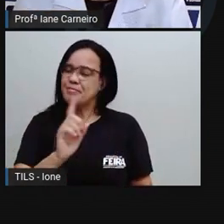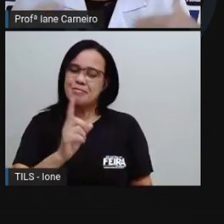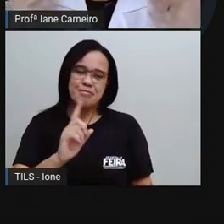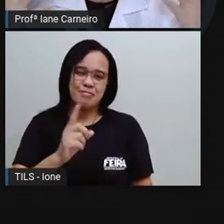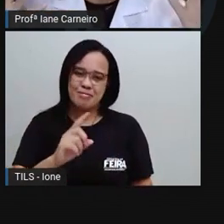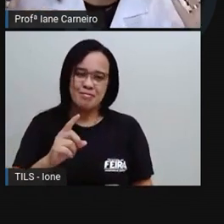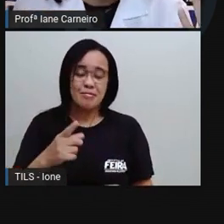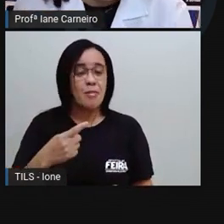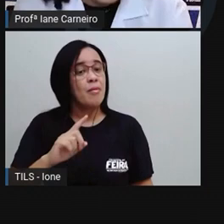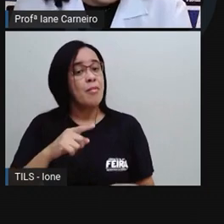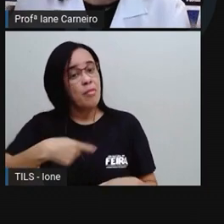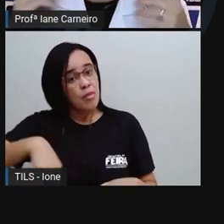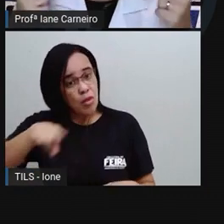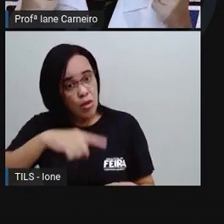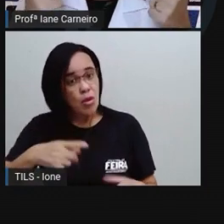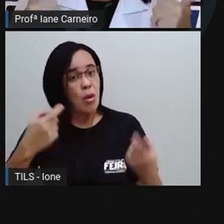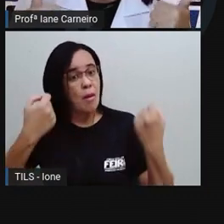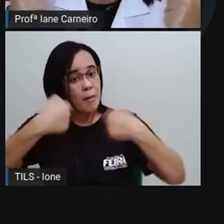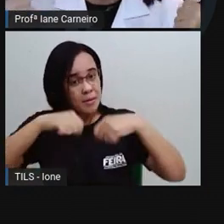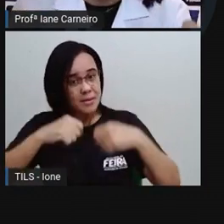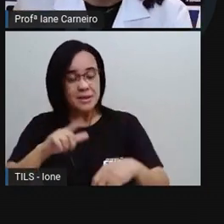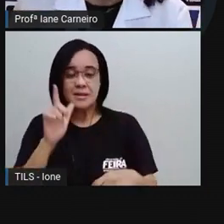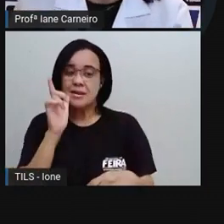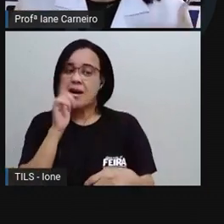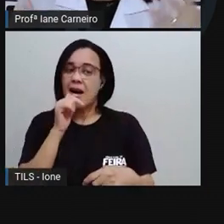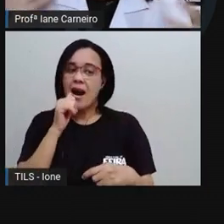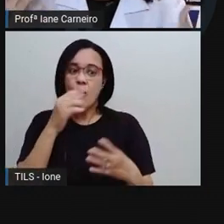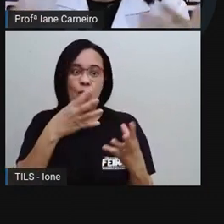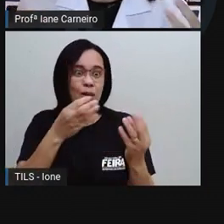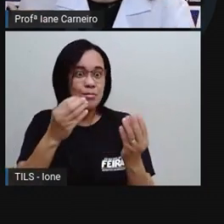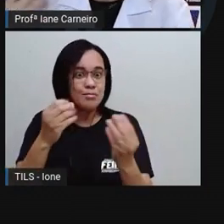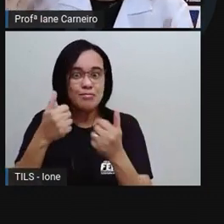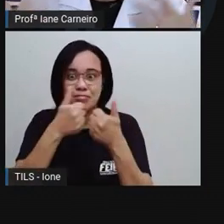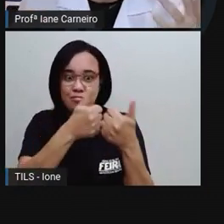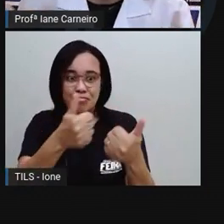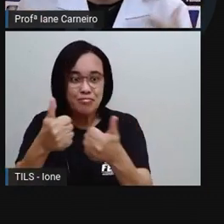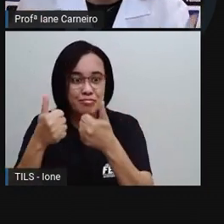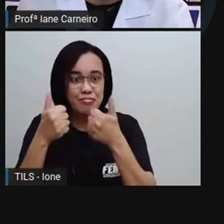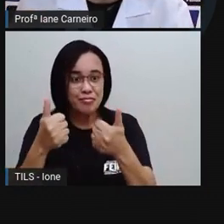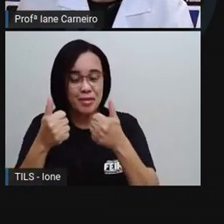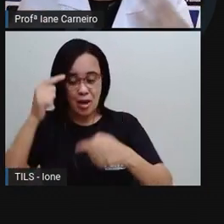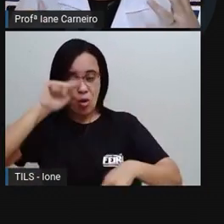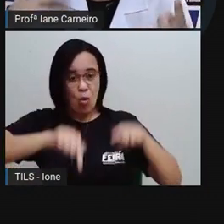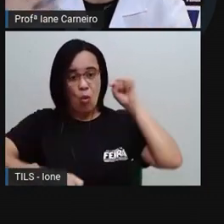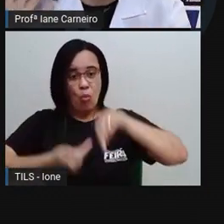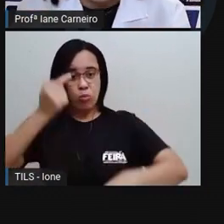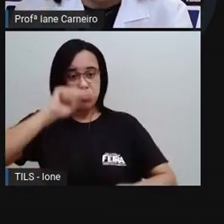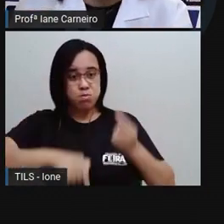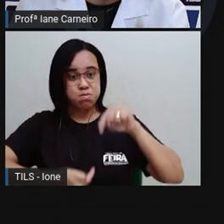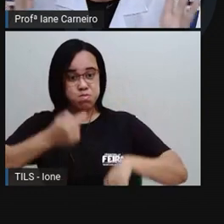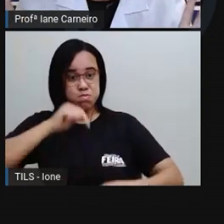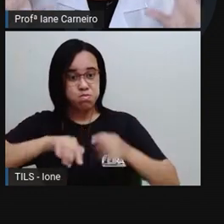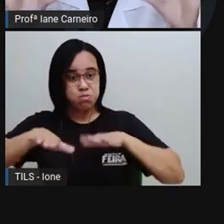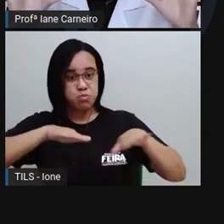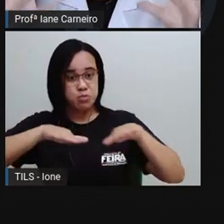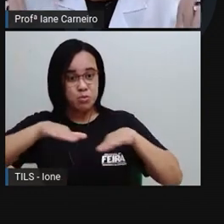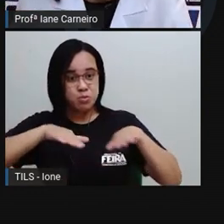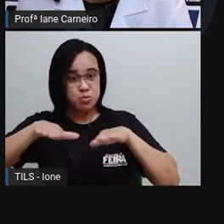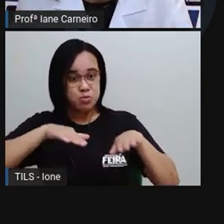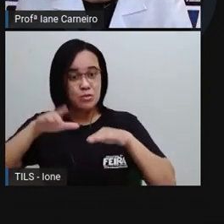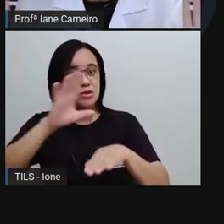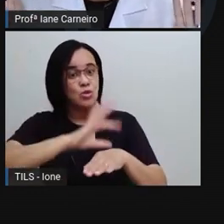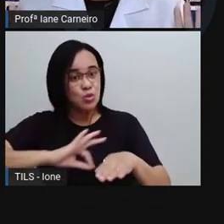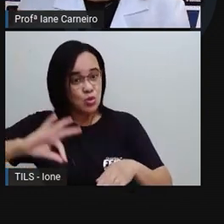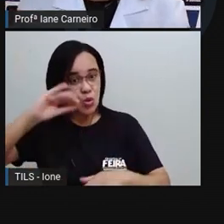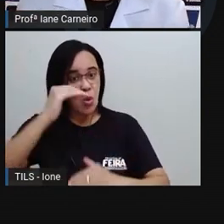beber uma quantidade, né? Legal, bacana, para que nosso corpo consiga se movimentar, consiga fazer todas